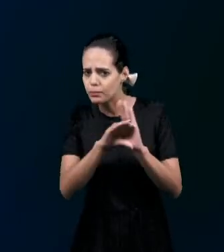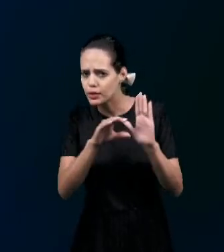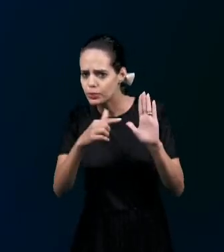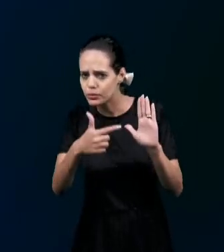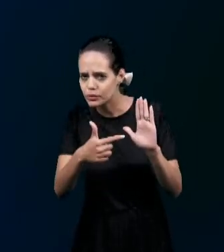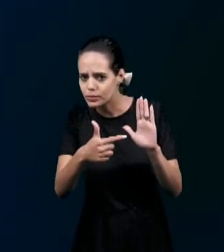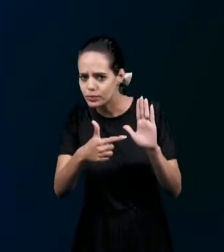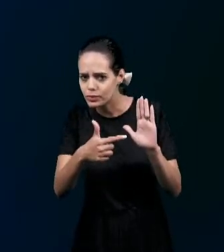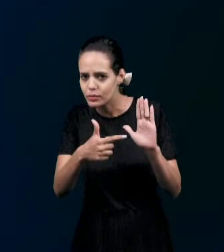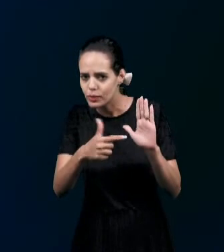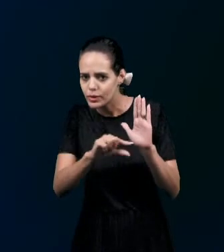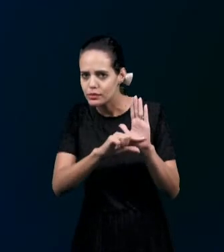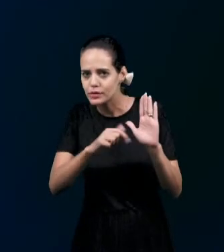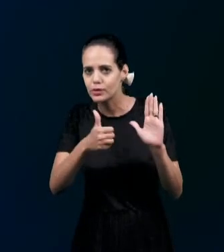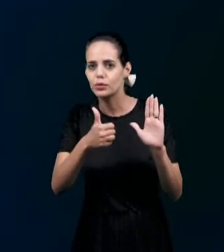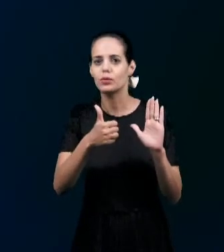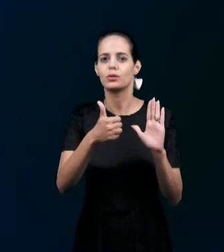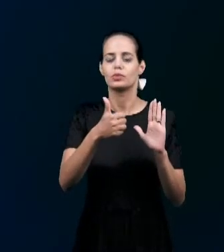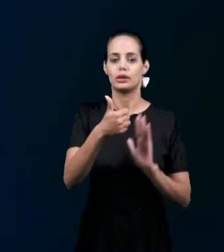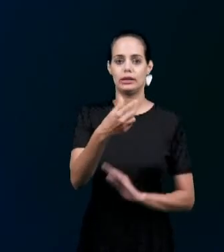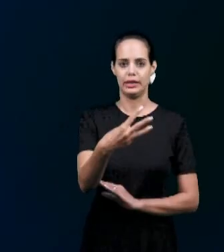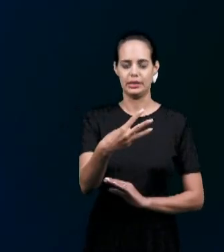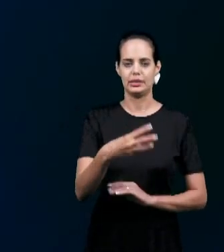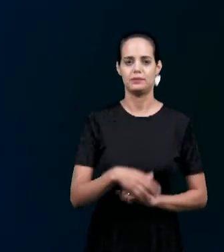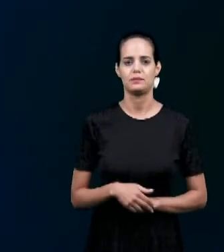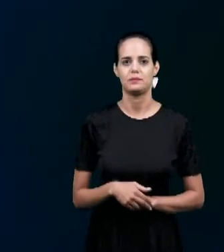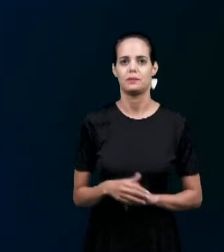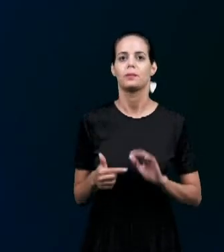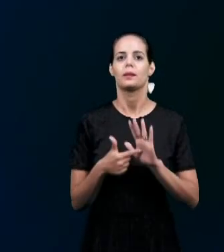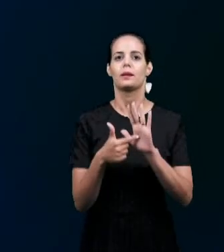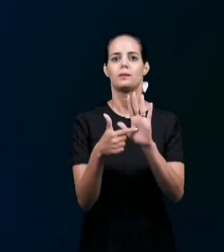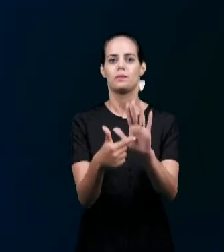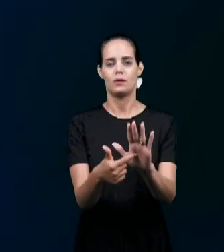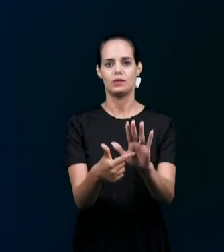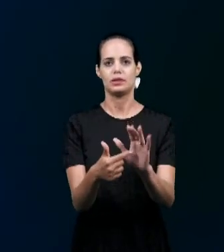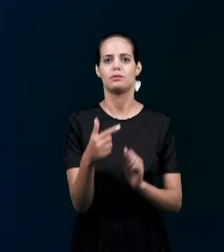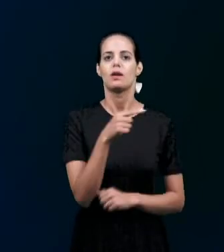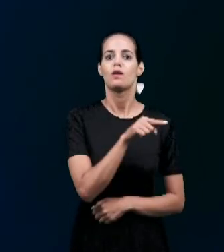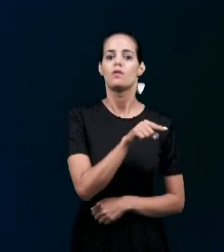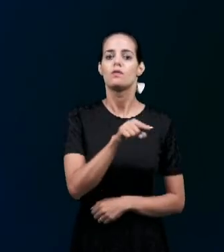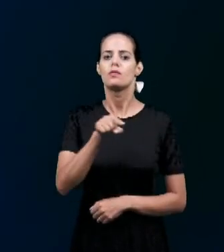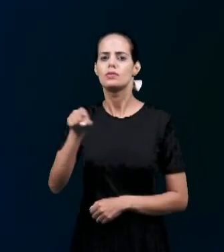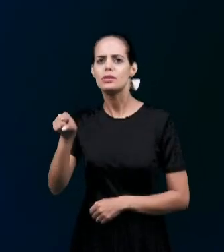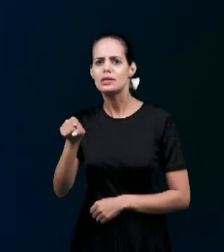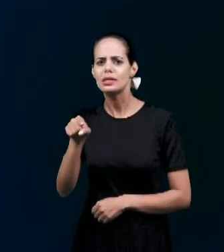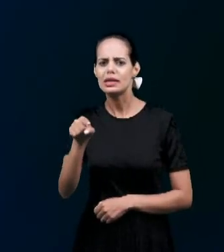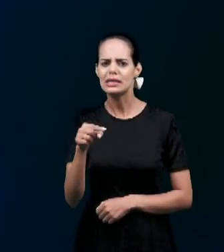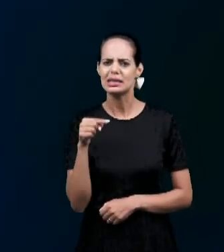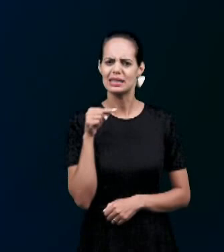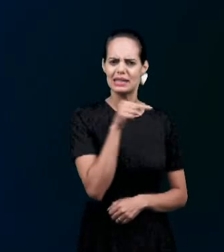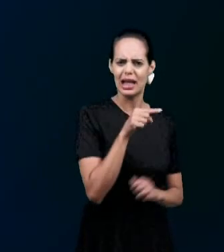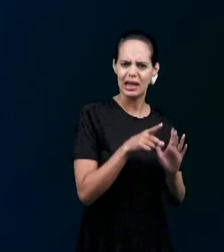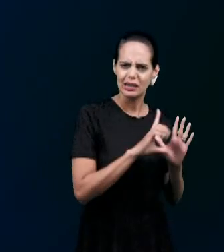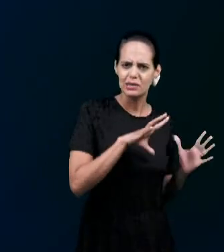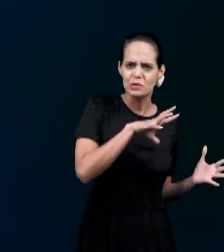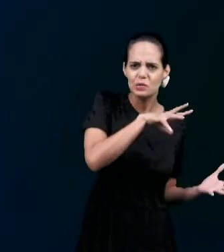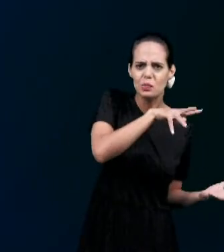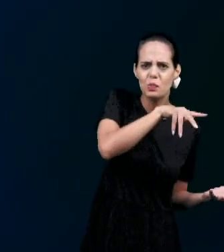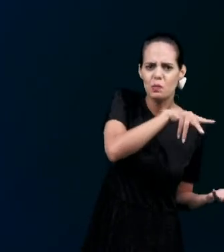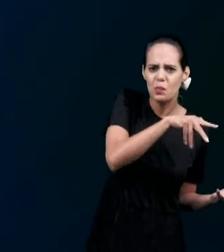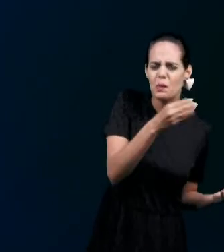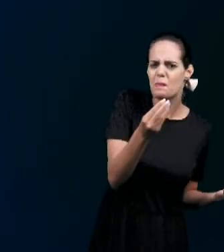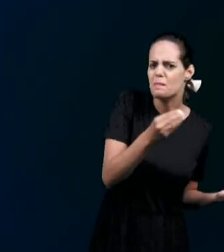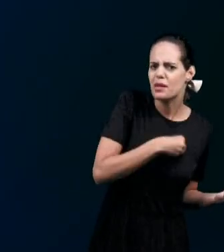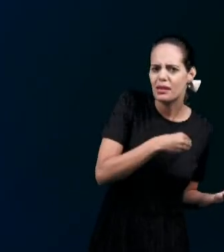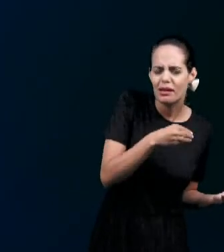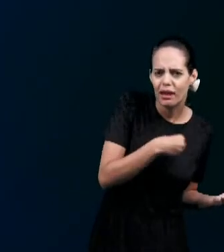E 14 Que diz E quando vós Estáveis mortos Nos pecados E na incircuncisão Da